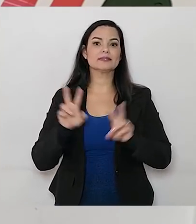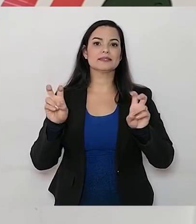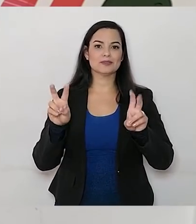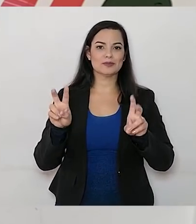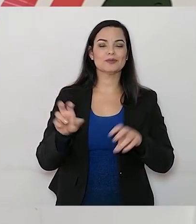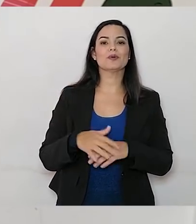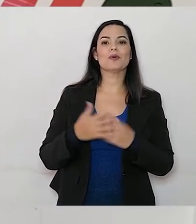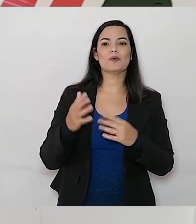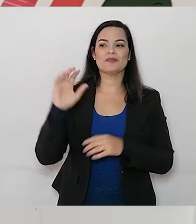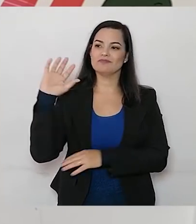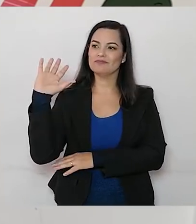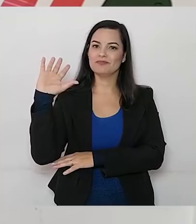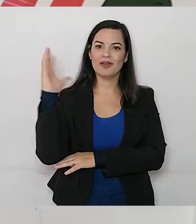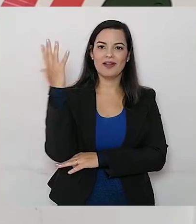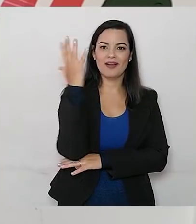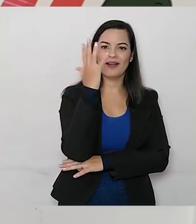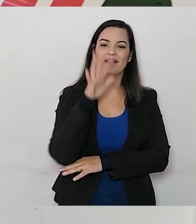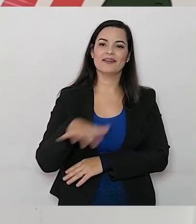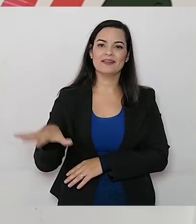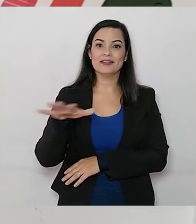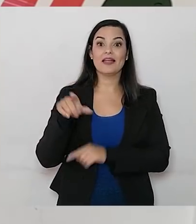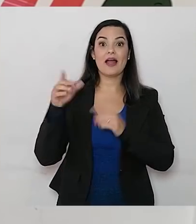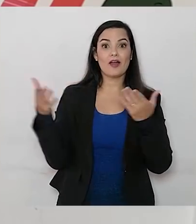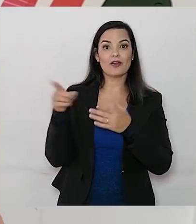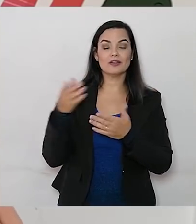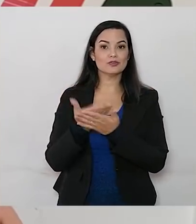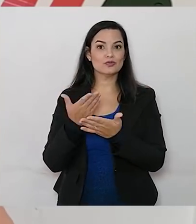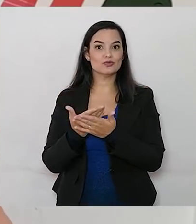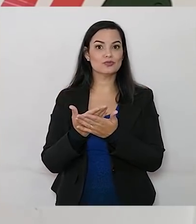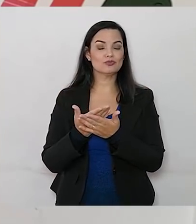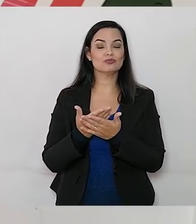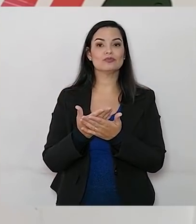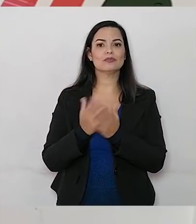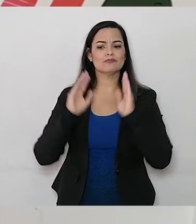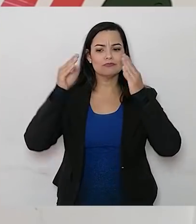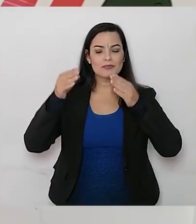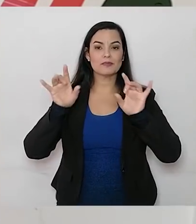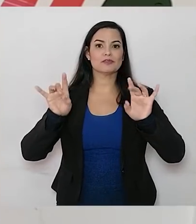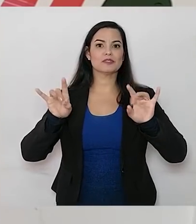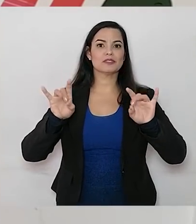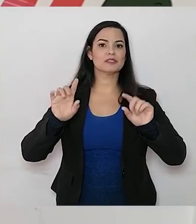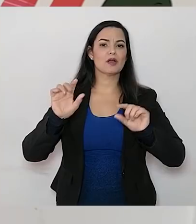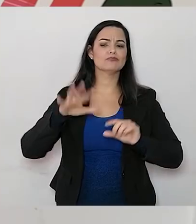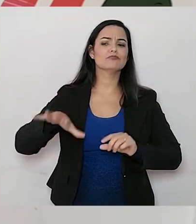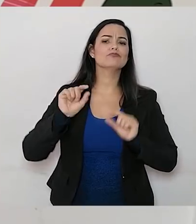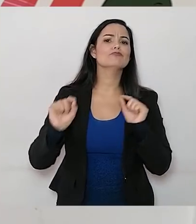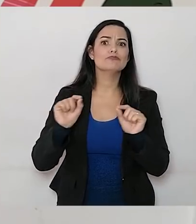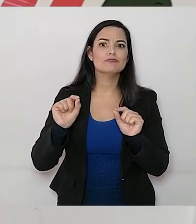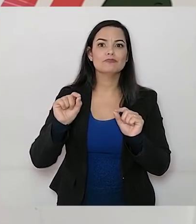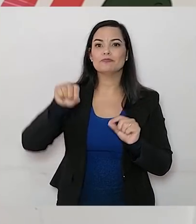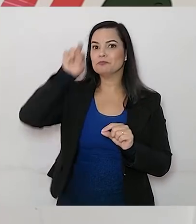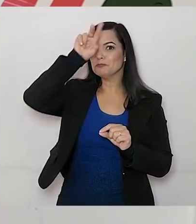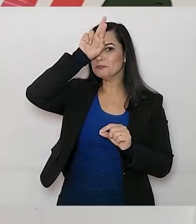estudando, sabe para quê? Para ser um especialista em insetos. Vocês